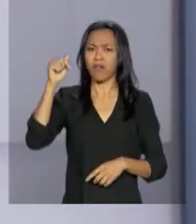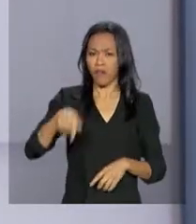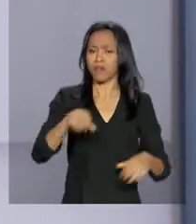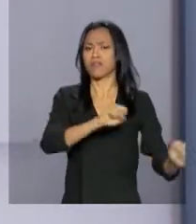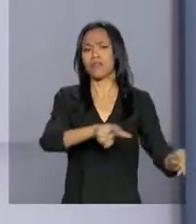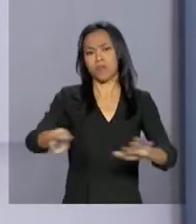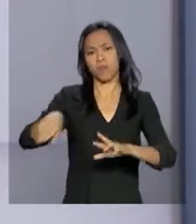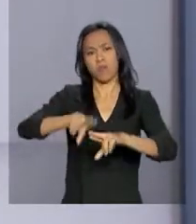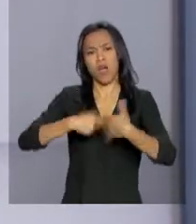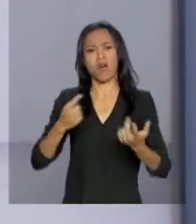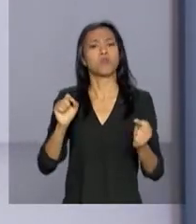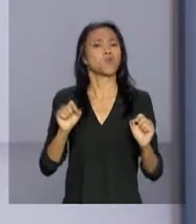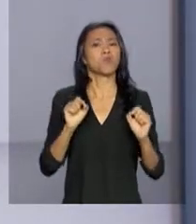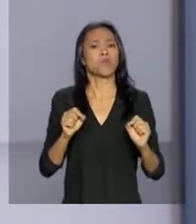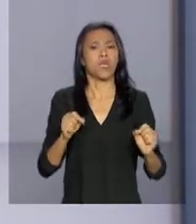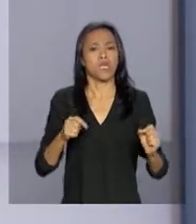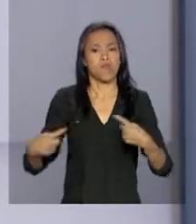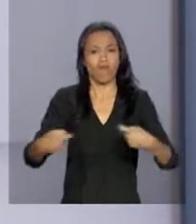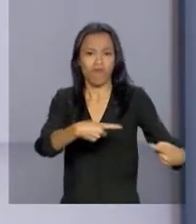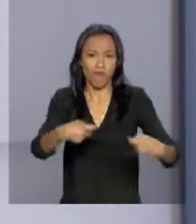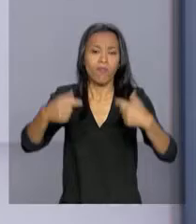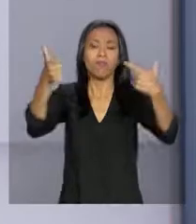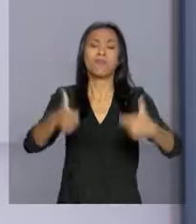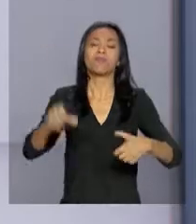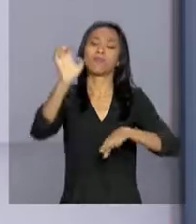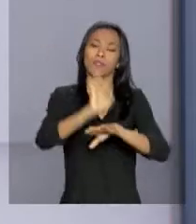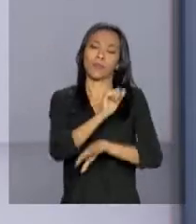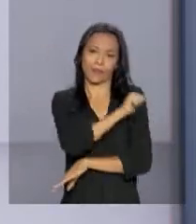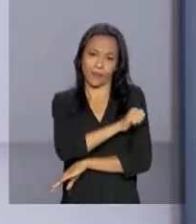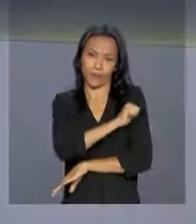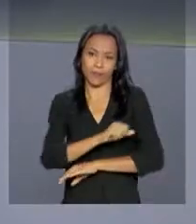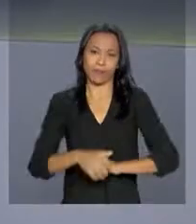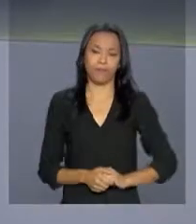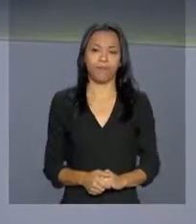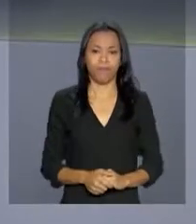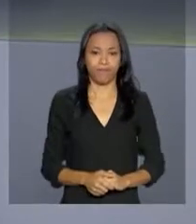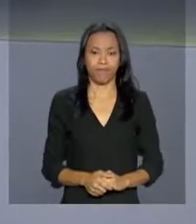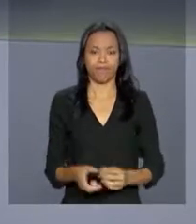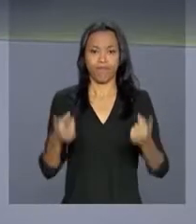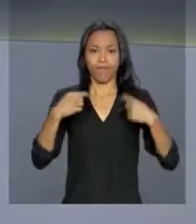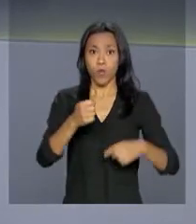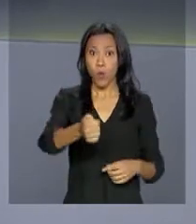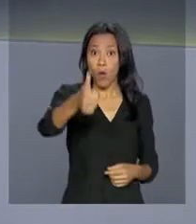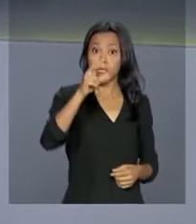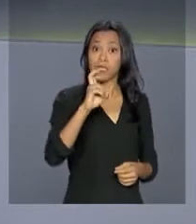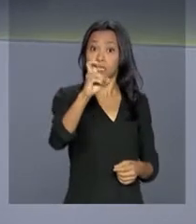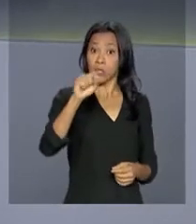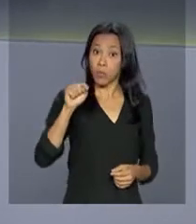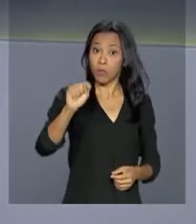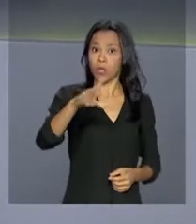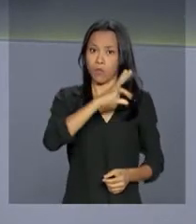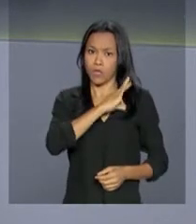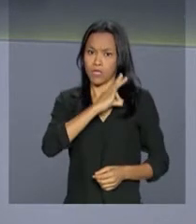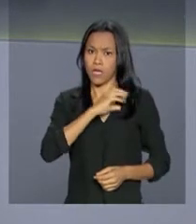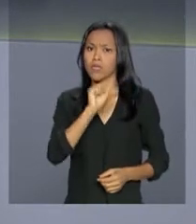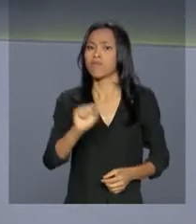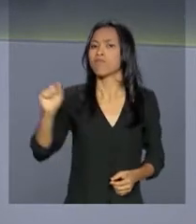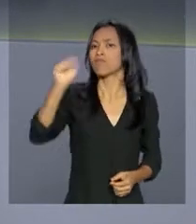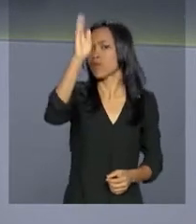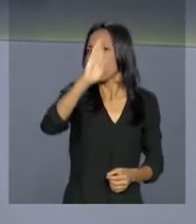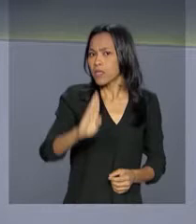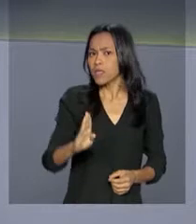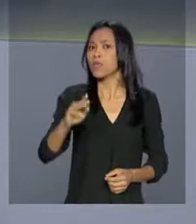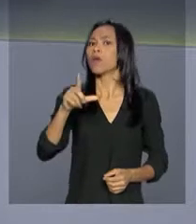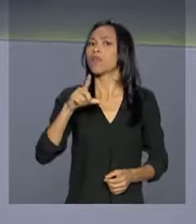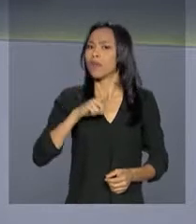durante confrontos com criminosos no Rio de Janeiro. Quase cinco mil policiais civis de todo o país cumprem,